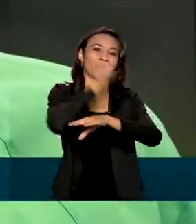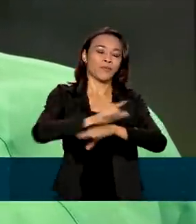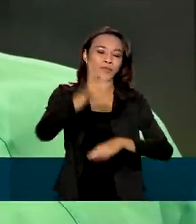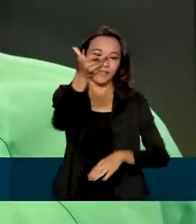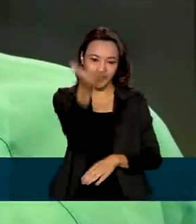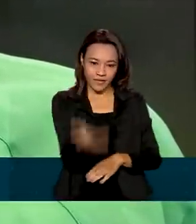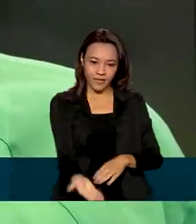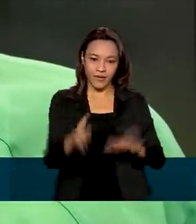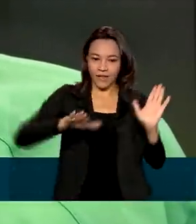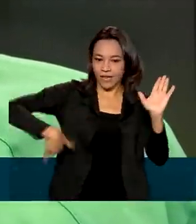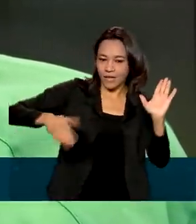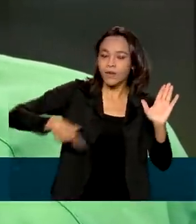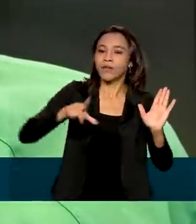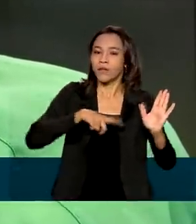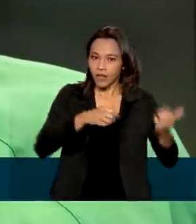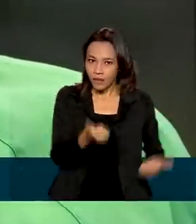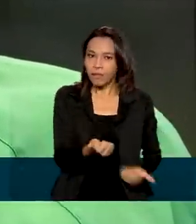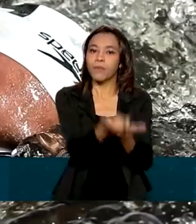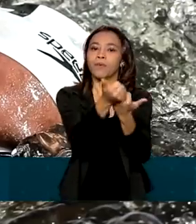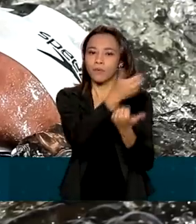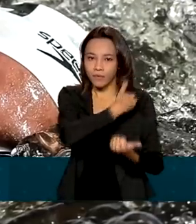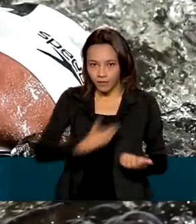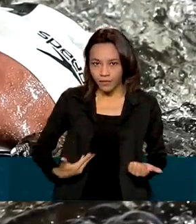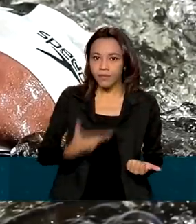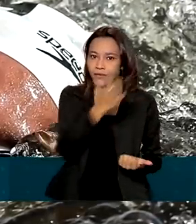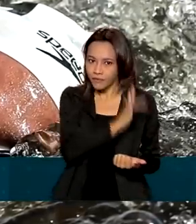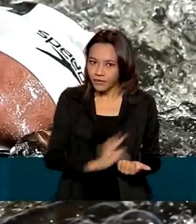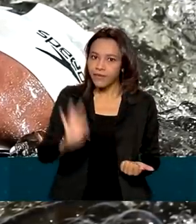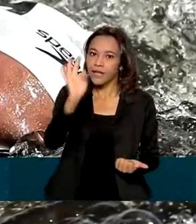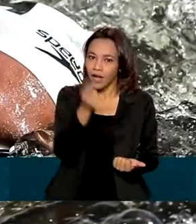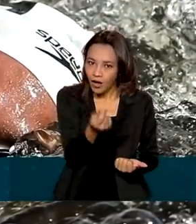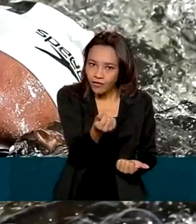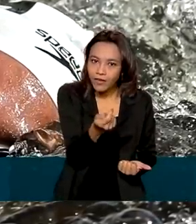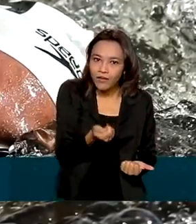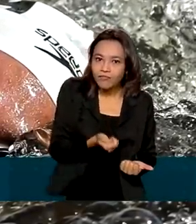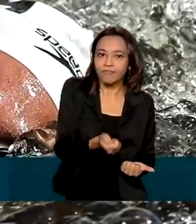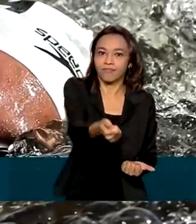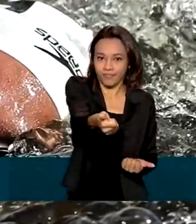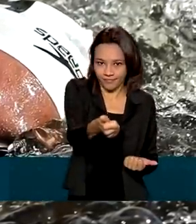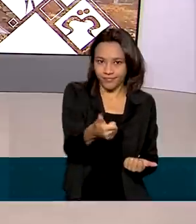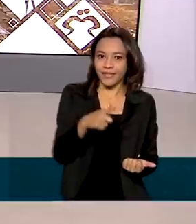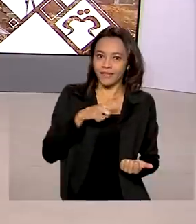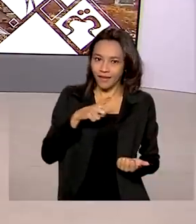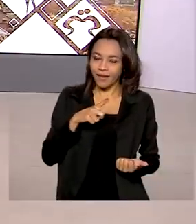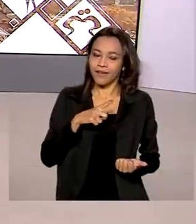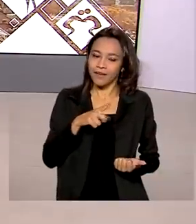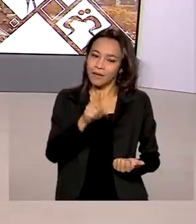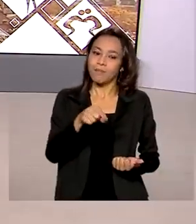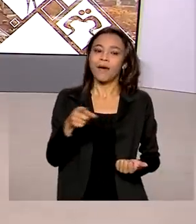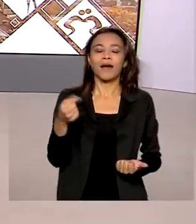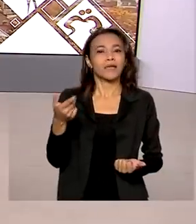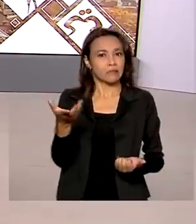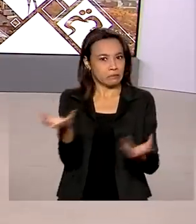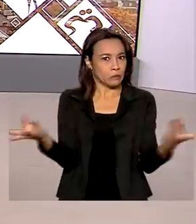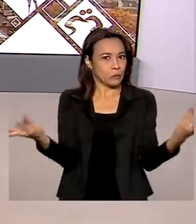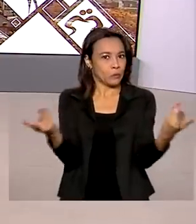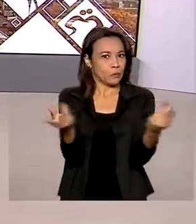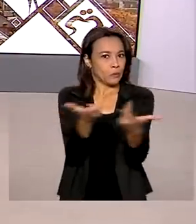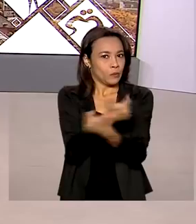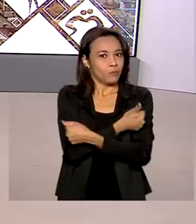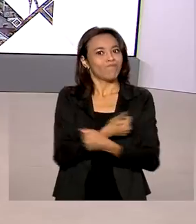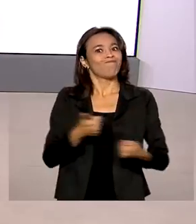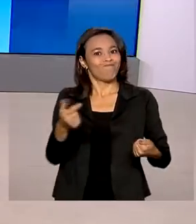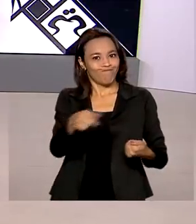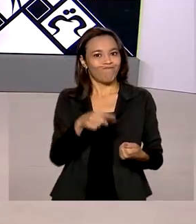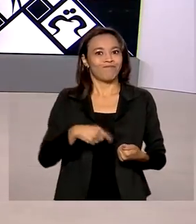A nadadora é apoiada pelo Bolsa Atleta do Governo Federal e tem o auxílio pódio para esportistas com grande rendimento em